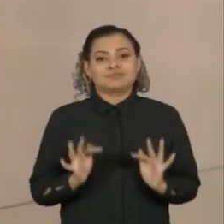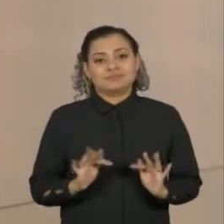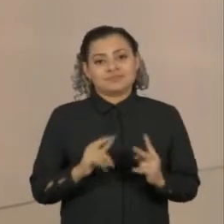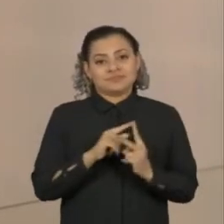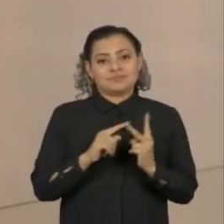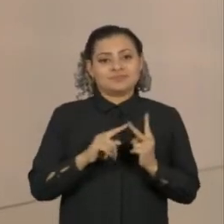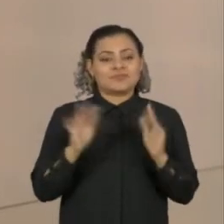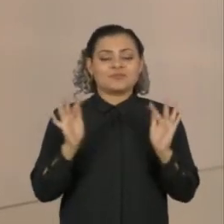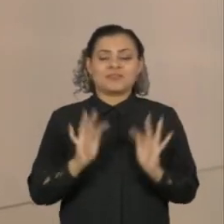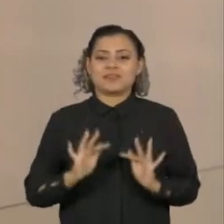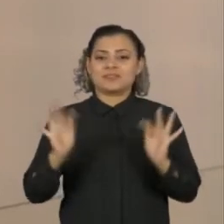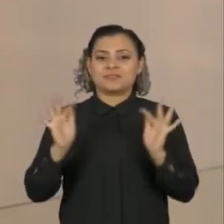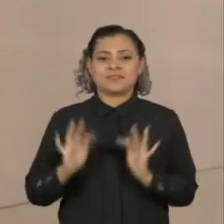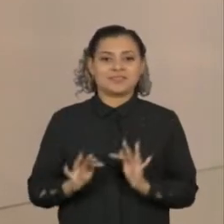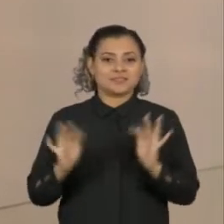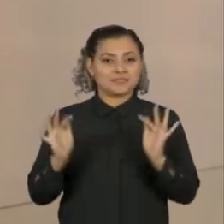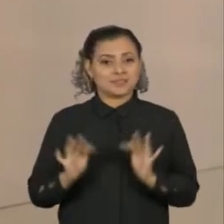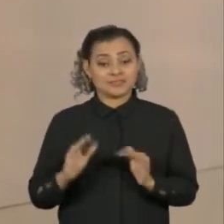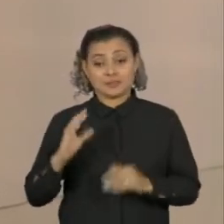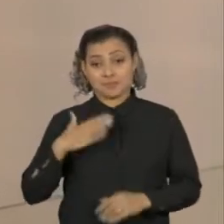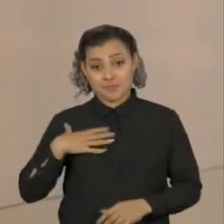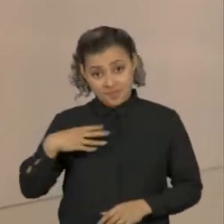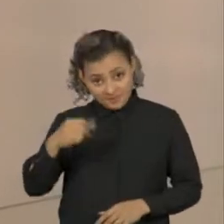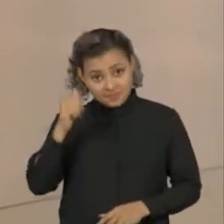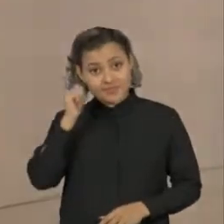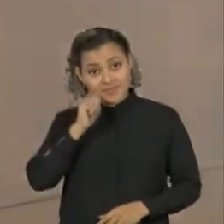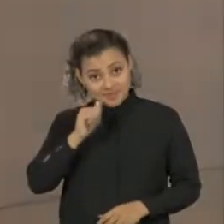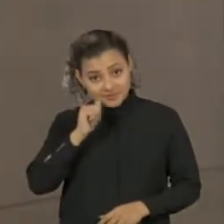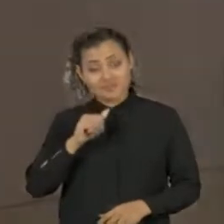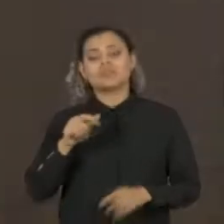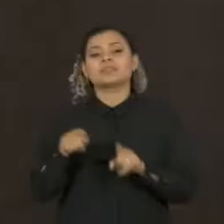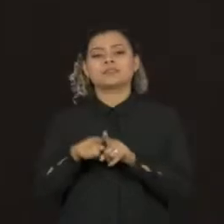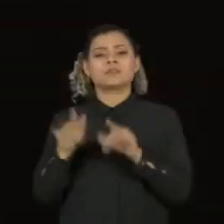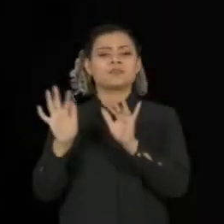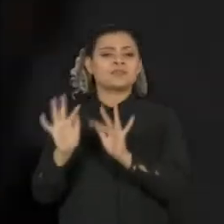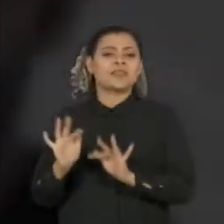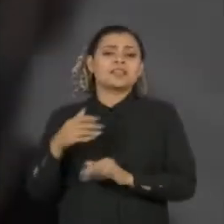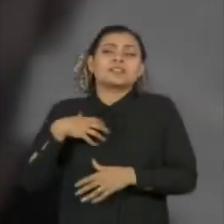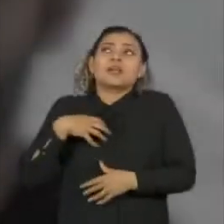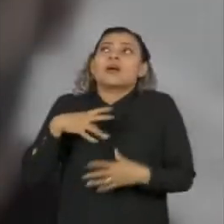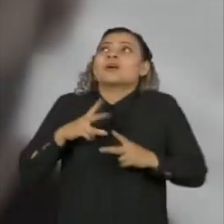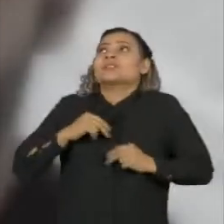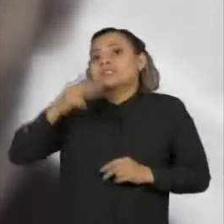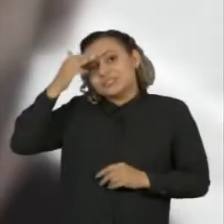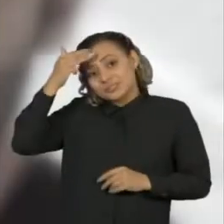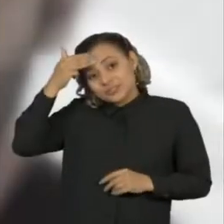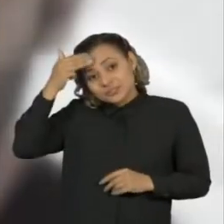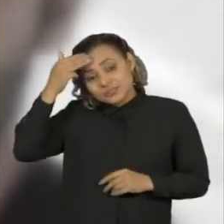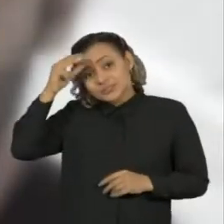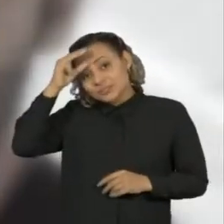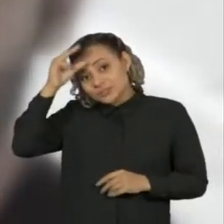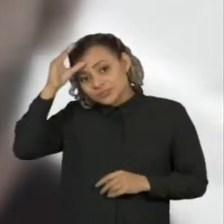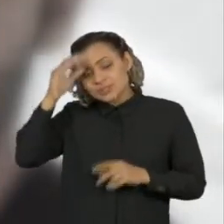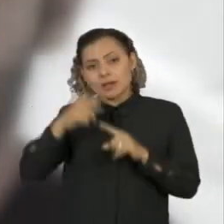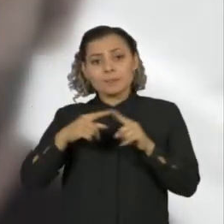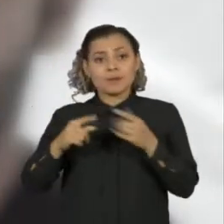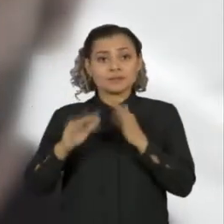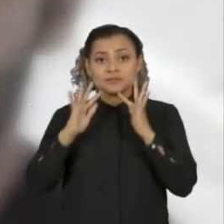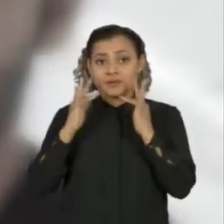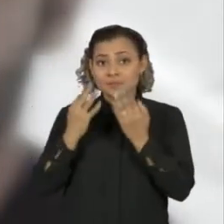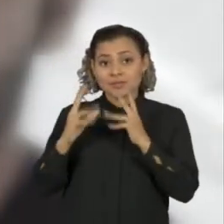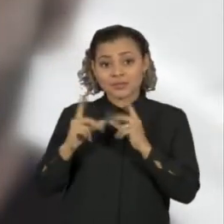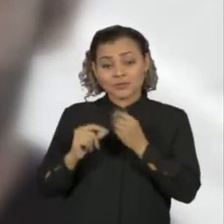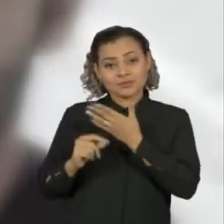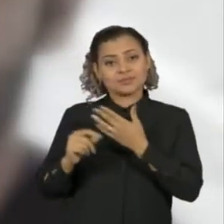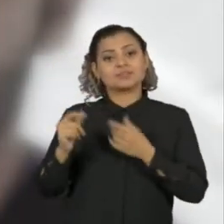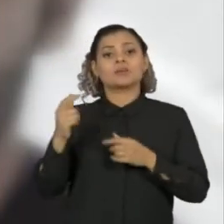Fernanda estavam muito felizes. A Camila, minha filha, estava amando ser tia. Em setembro, Helena e familiares da Nora Fernanda